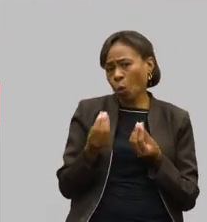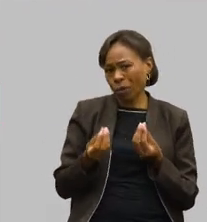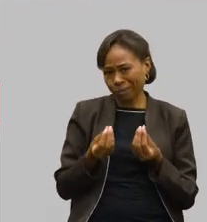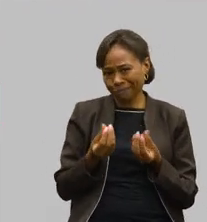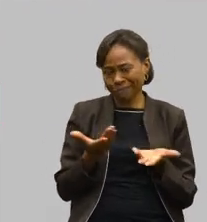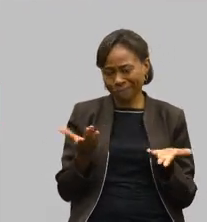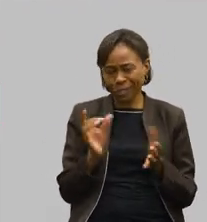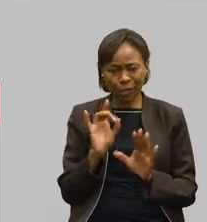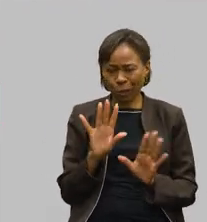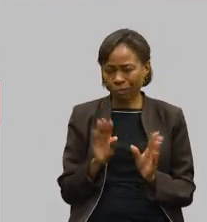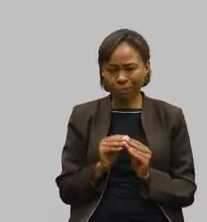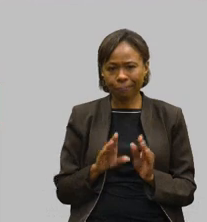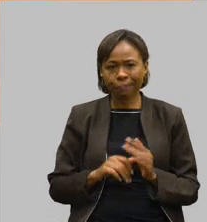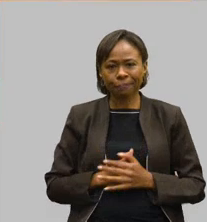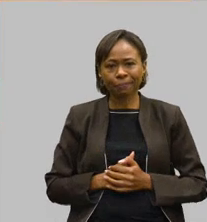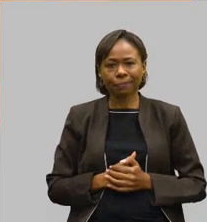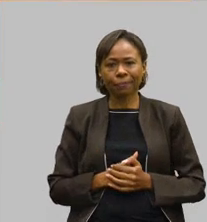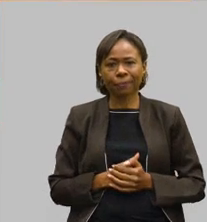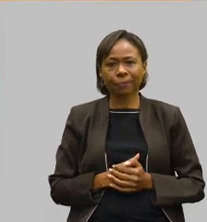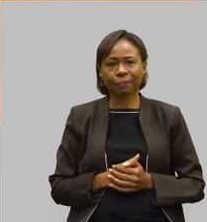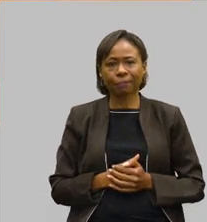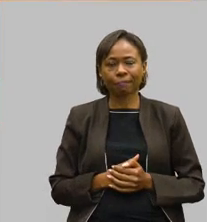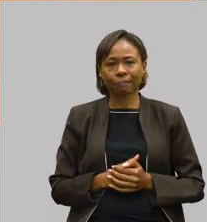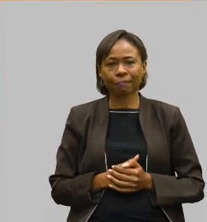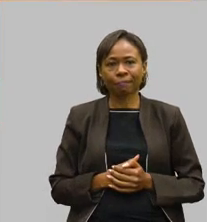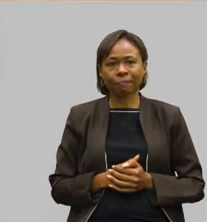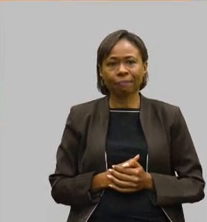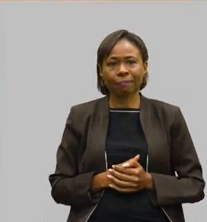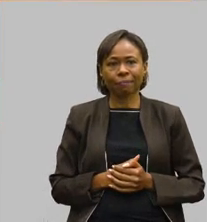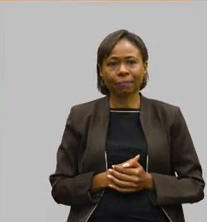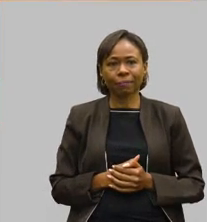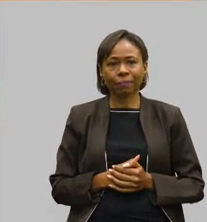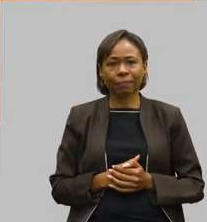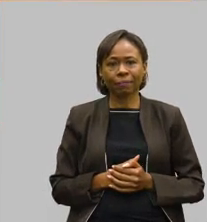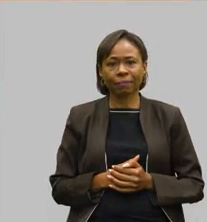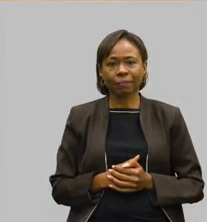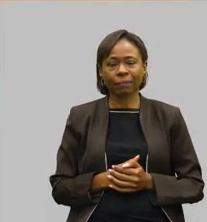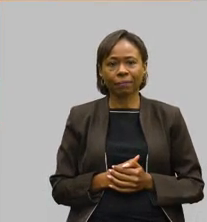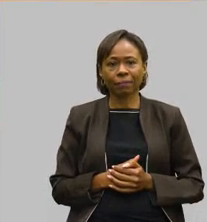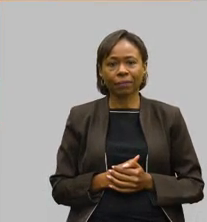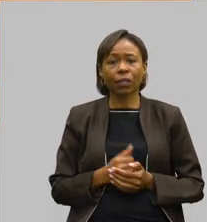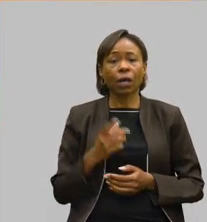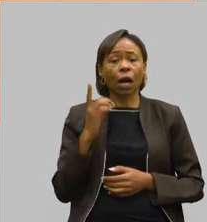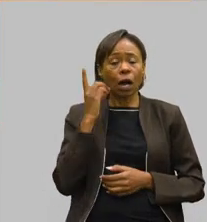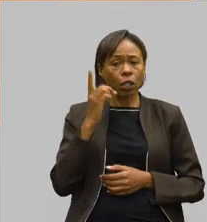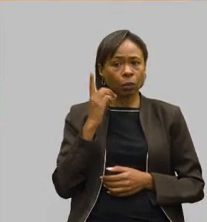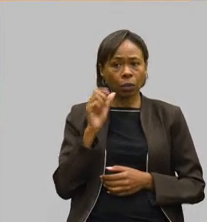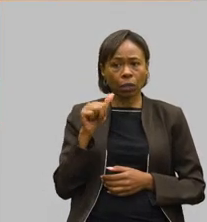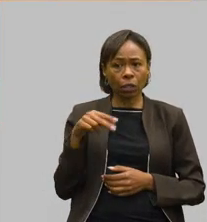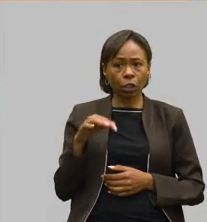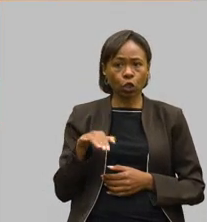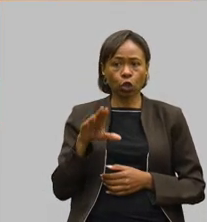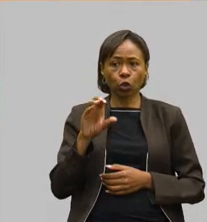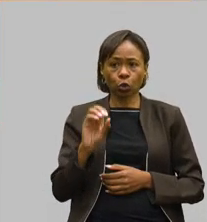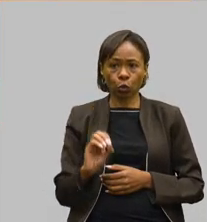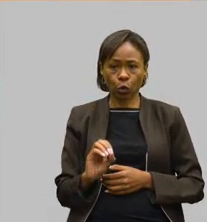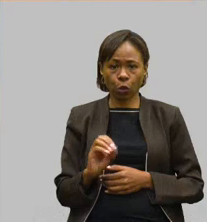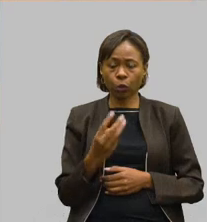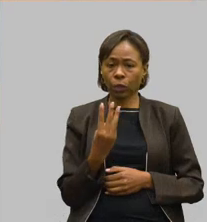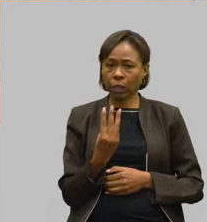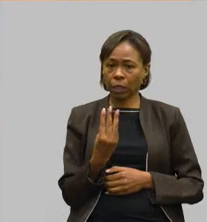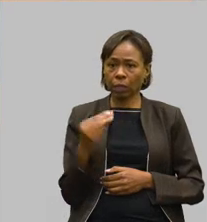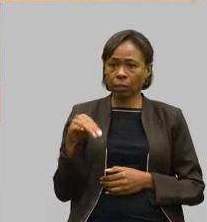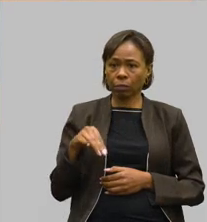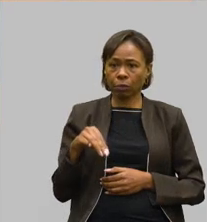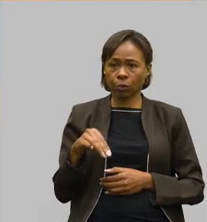Obrigado, meu presidente. Obrigado, deputado Enes Cândido. Passa a palavra agora ao deputado Antônio Carlos Arantes, por até três minutos.